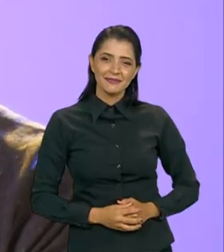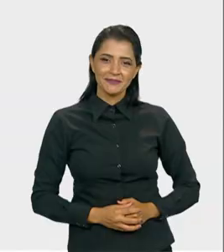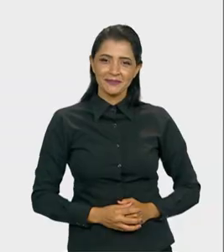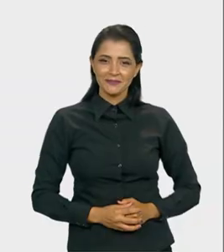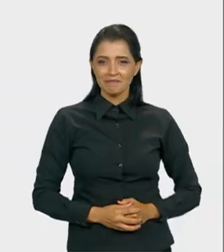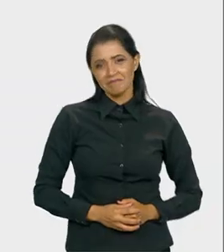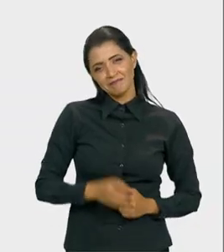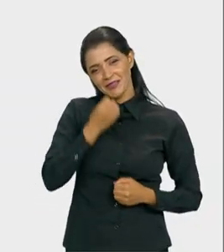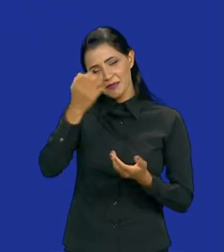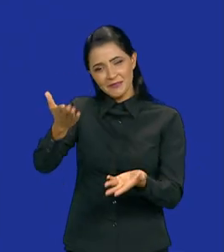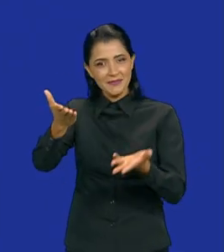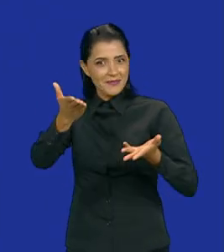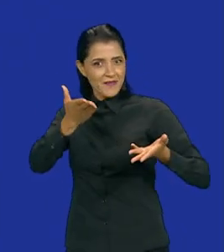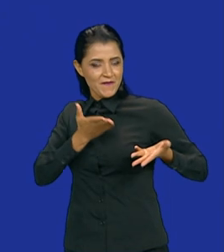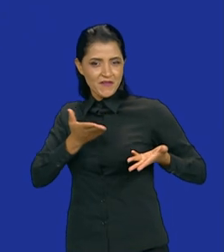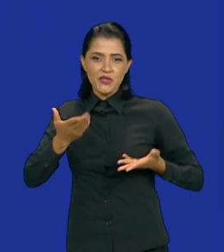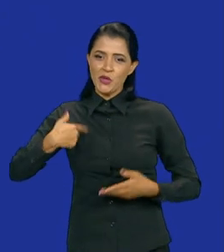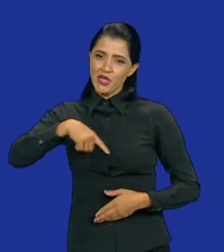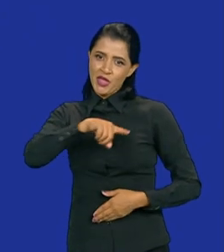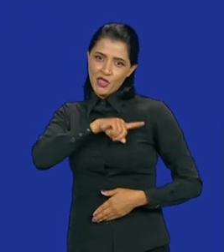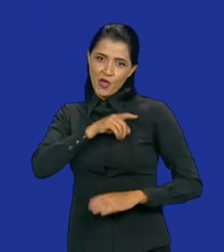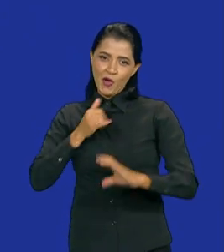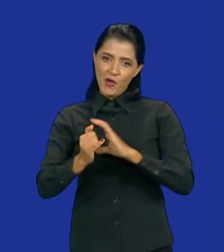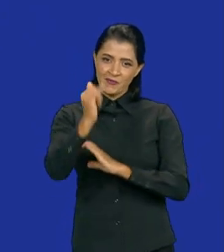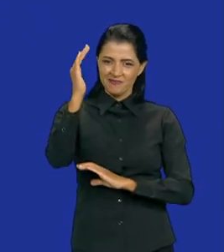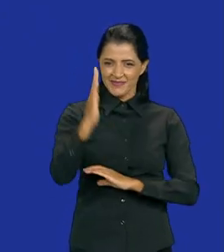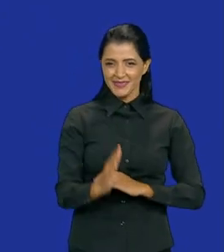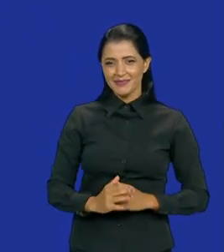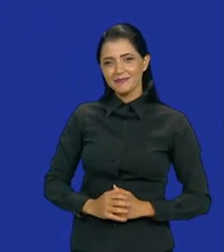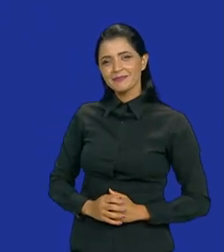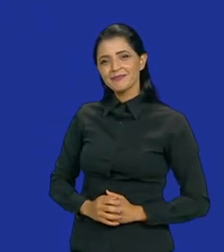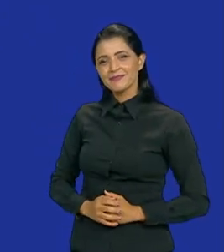Bem-vindos à nossa EBC.